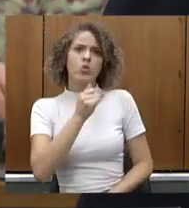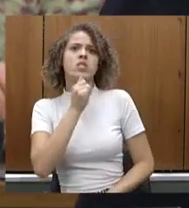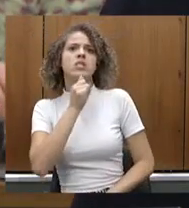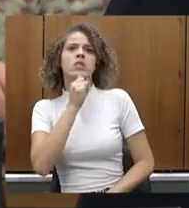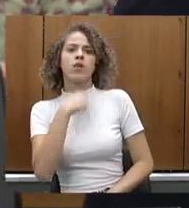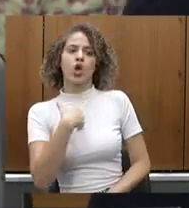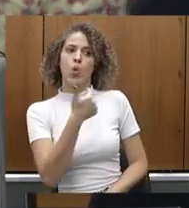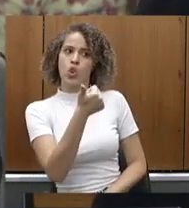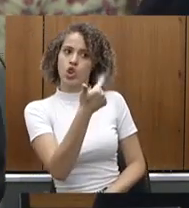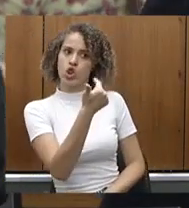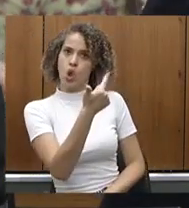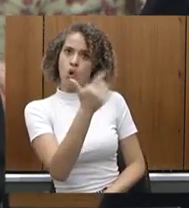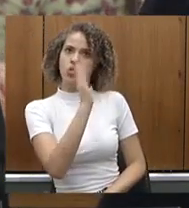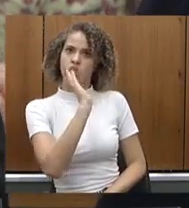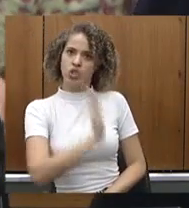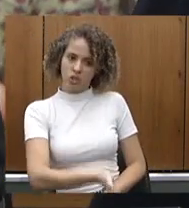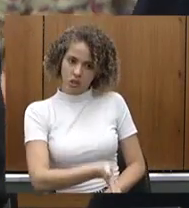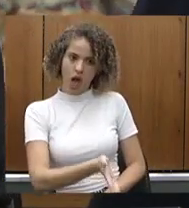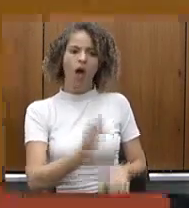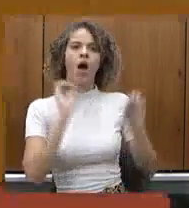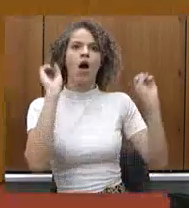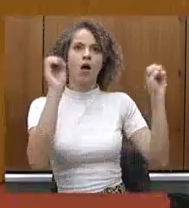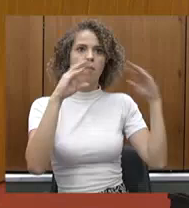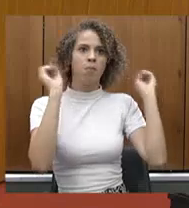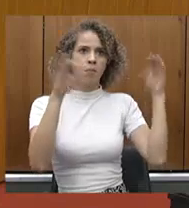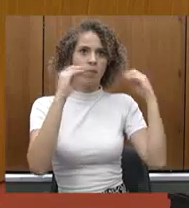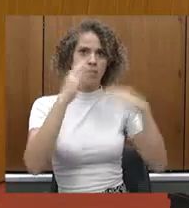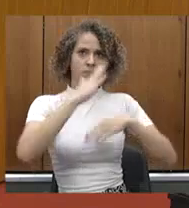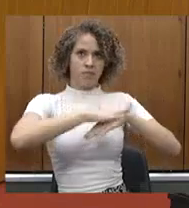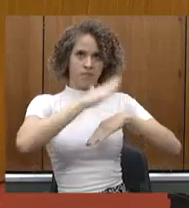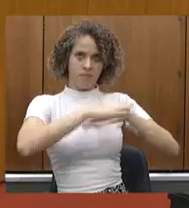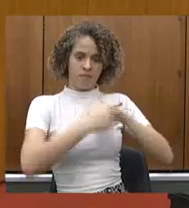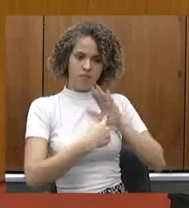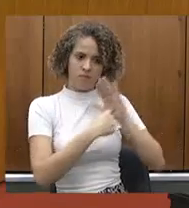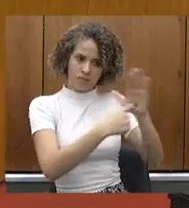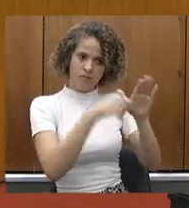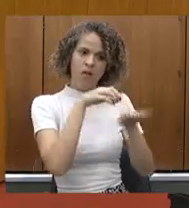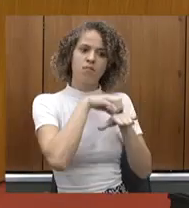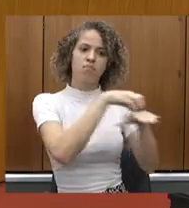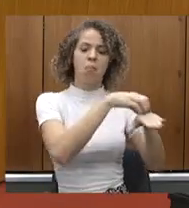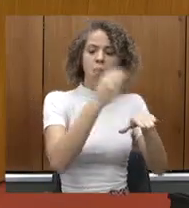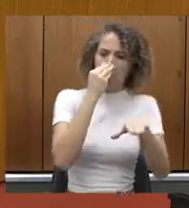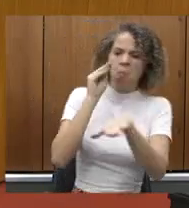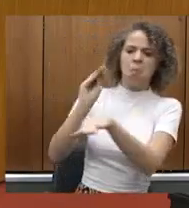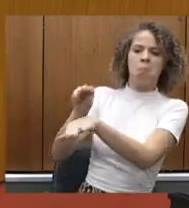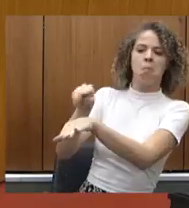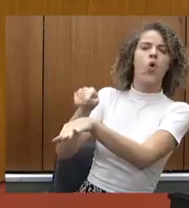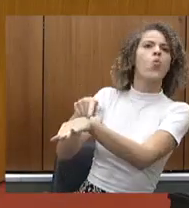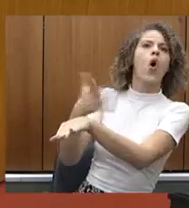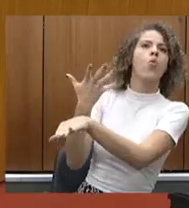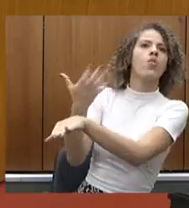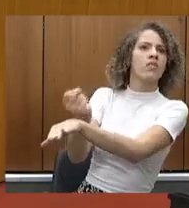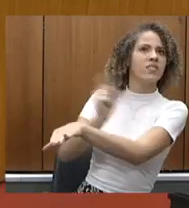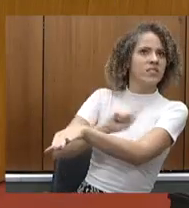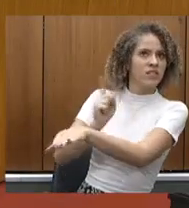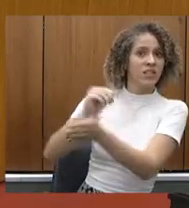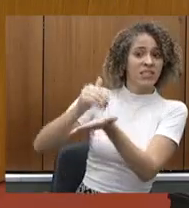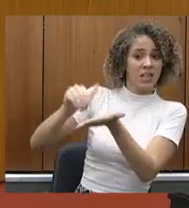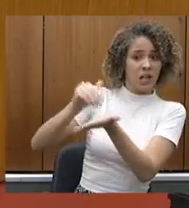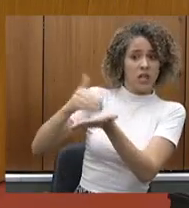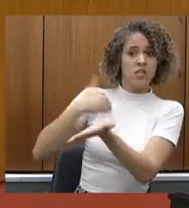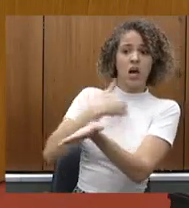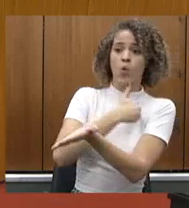indicações de ambulâncias da minha emenda impositiva que foram recusadas pela secretaria